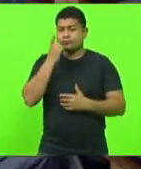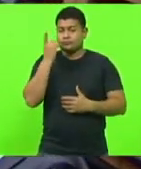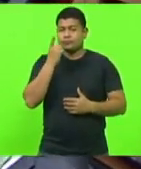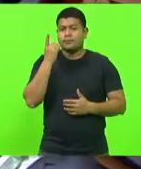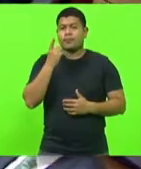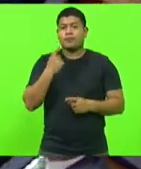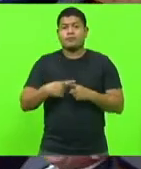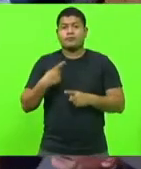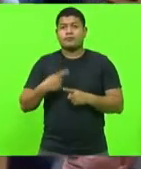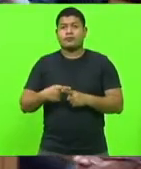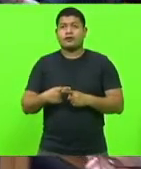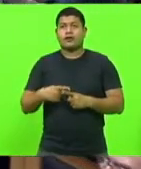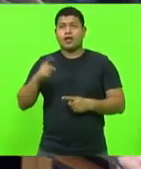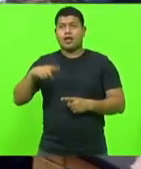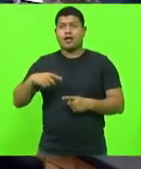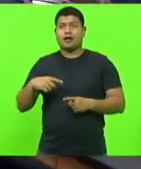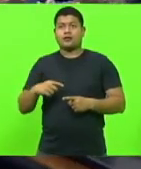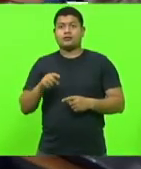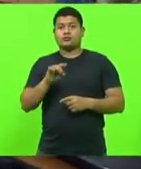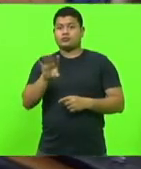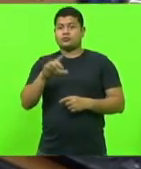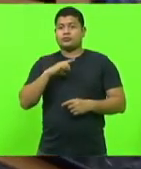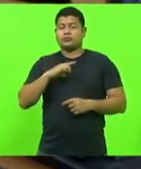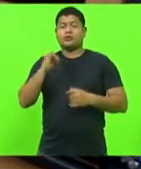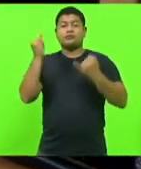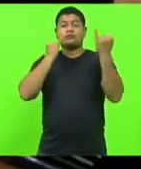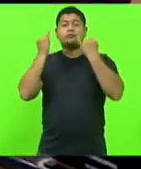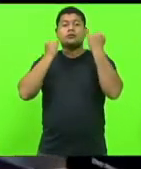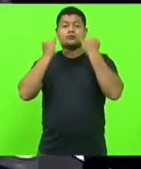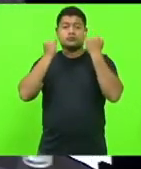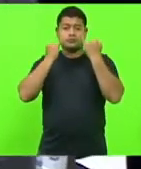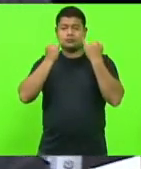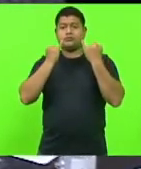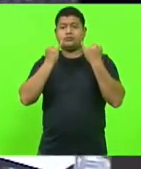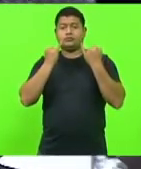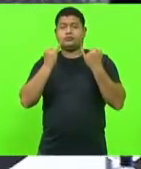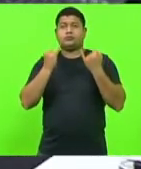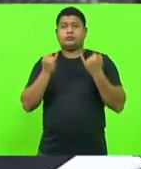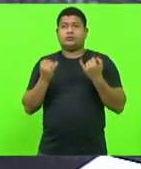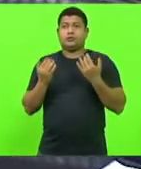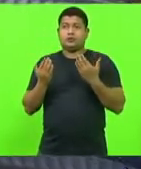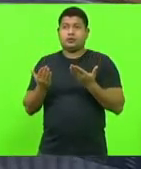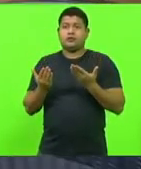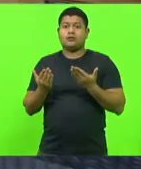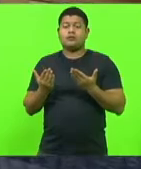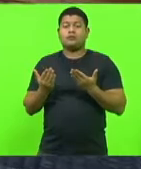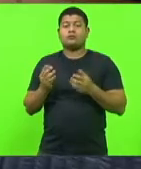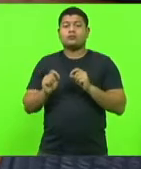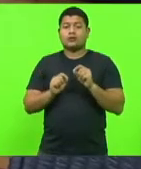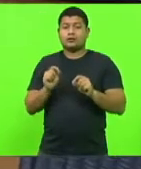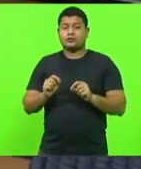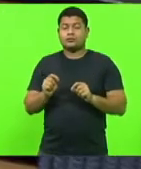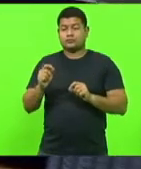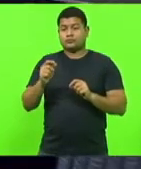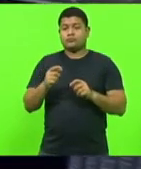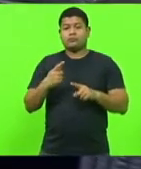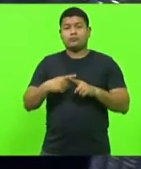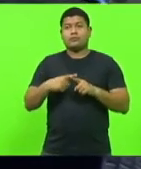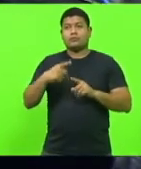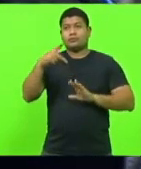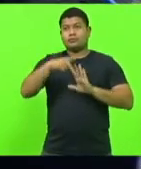porque esse, na verdade, é para fins estatísticos, a fim de que a ideia, o projeto de lei prevê, a lei